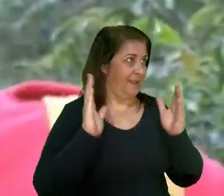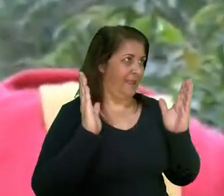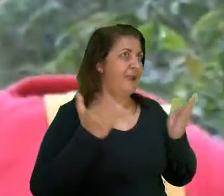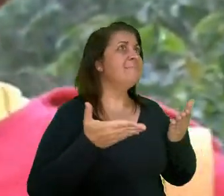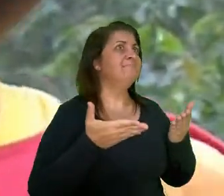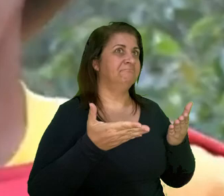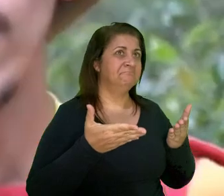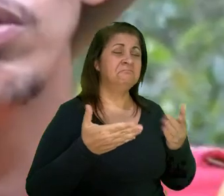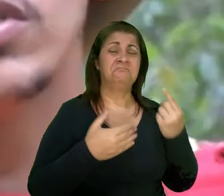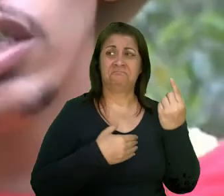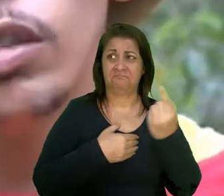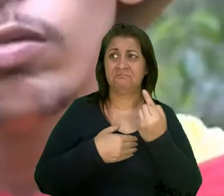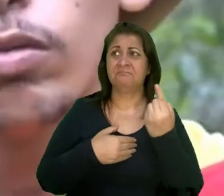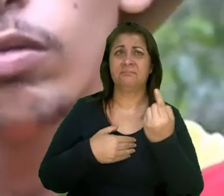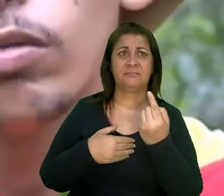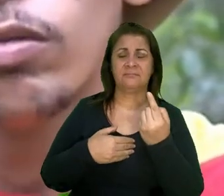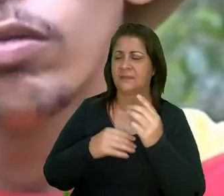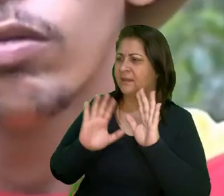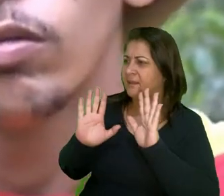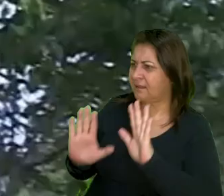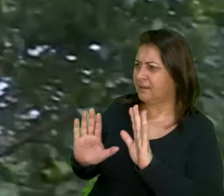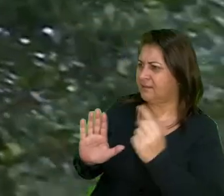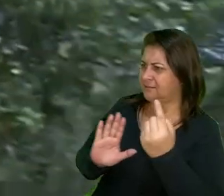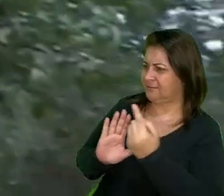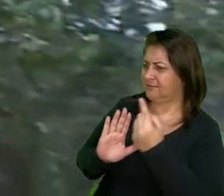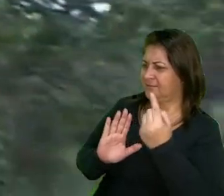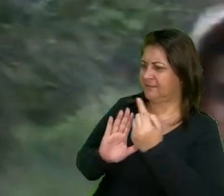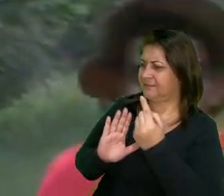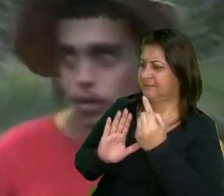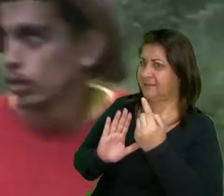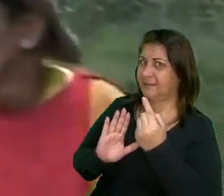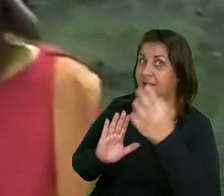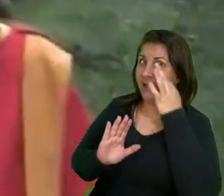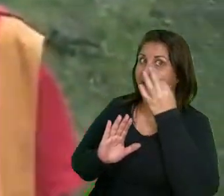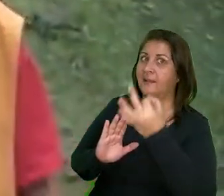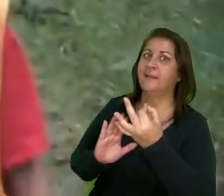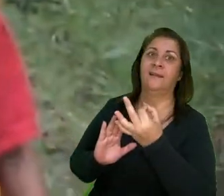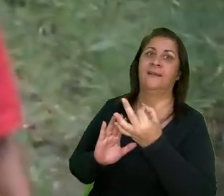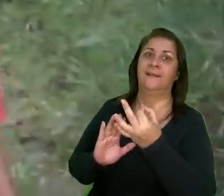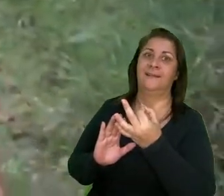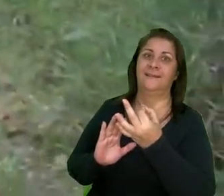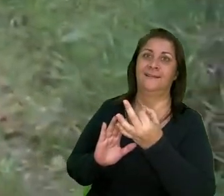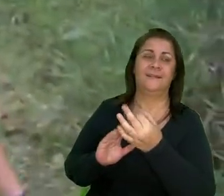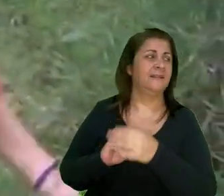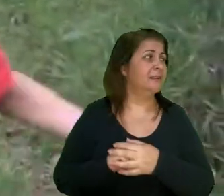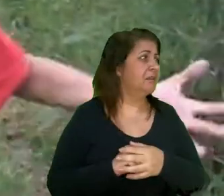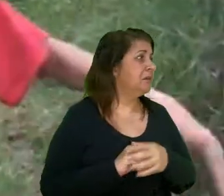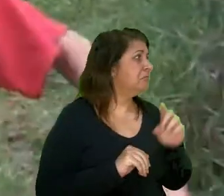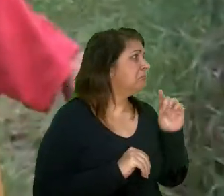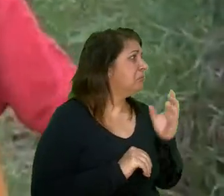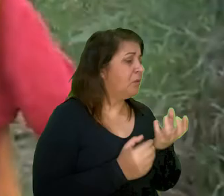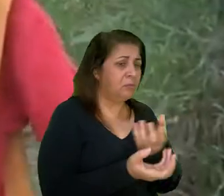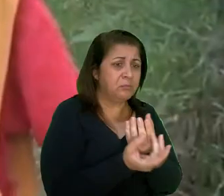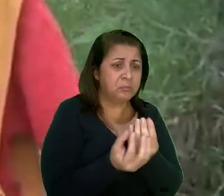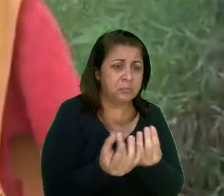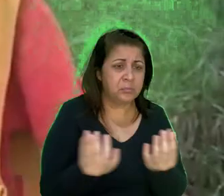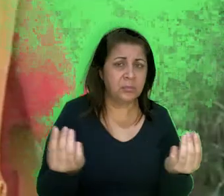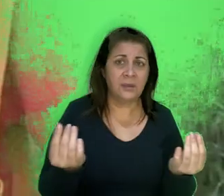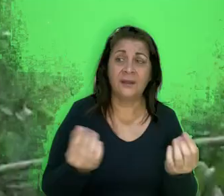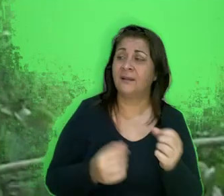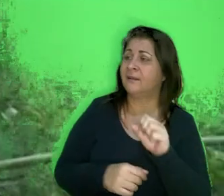Agora eu fiquei sozinho. Sozinho, seu caçador. Preste atenção. Só tem mato?